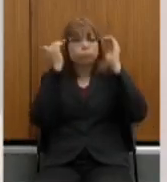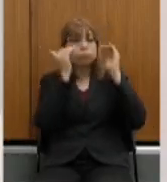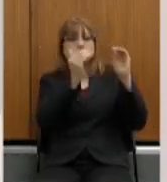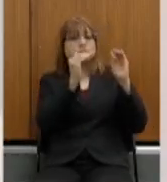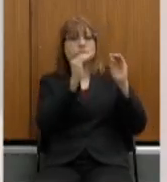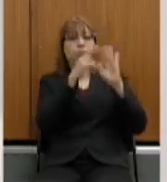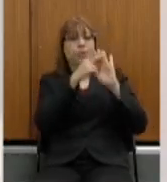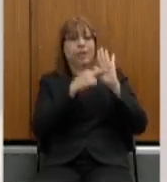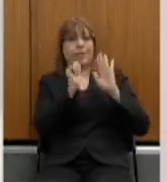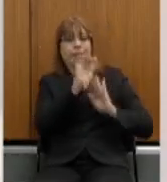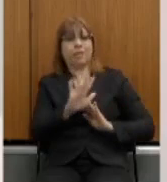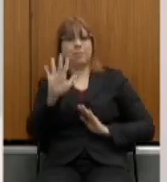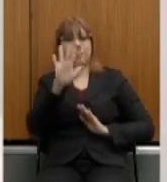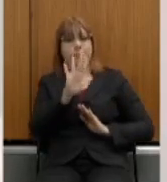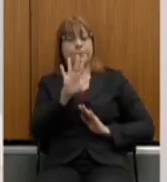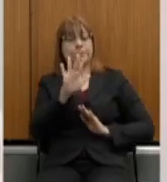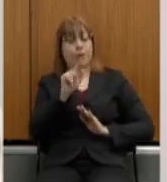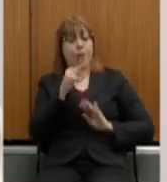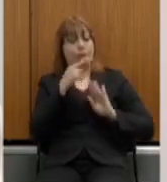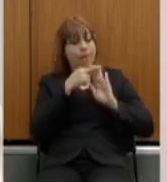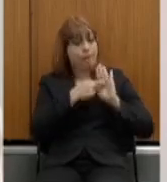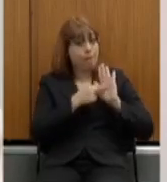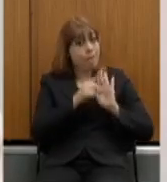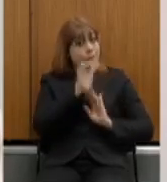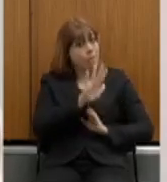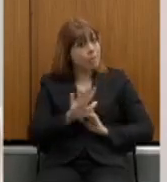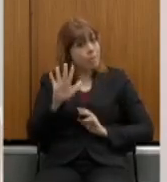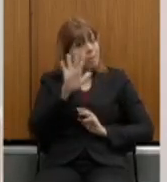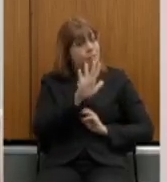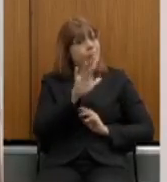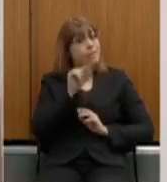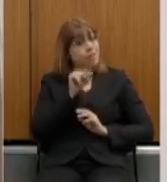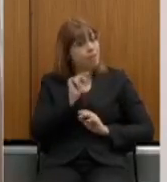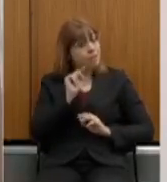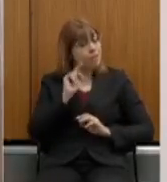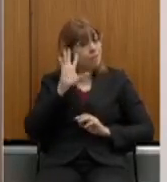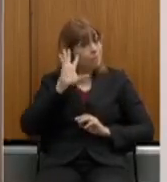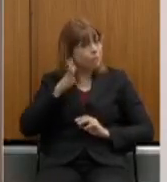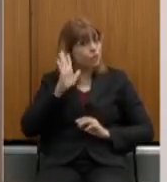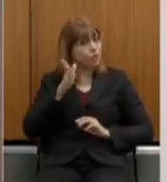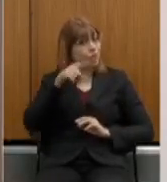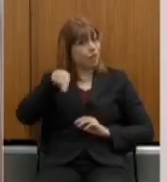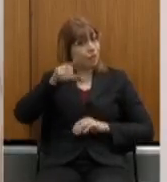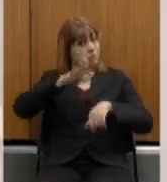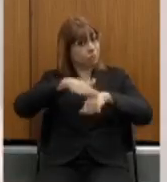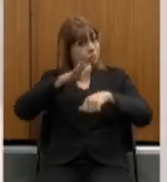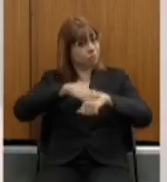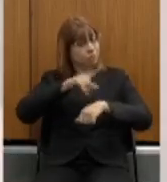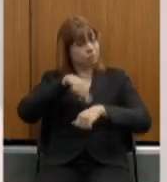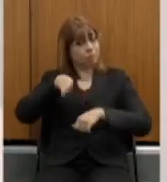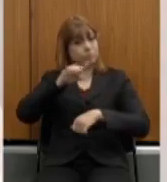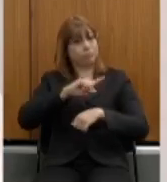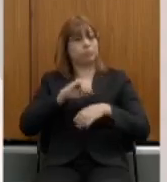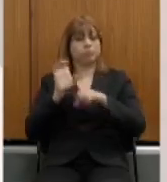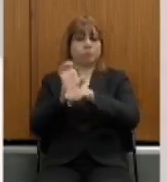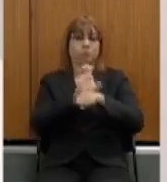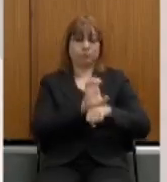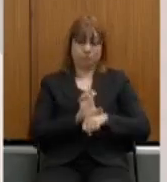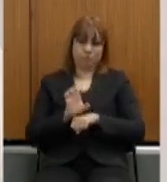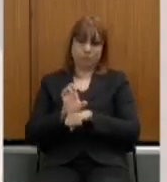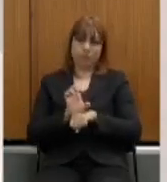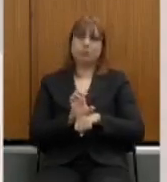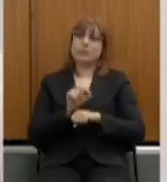Aí, a regra geral é uma regra estabelecida pelos senhores, e é isso que foi a maior das